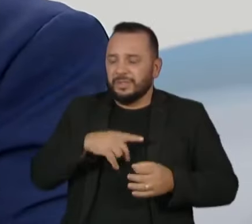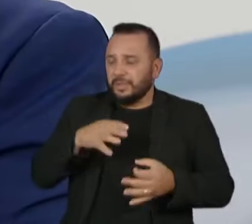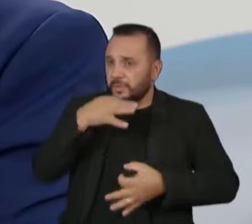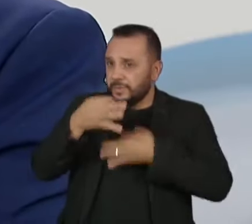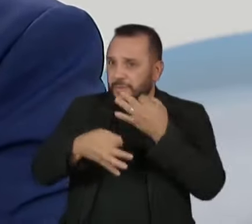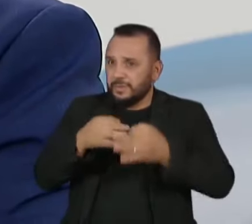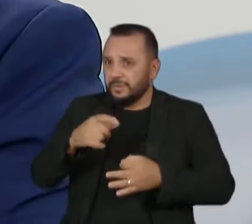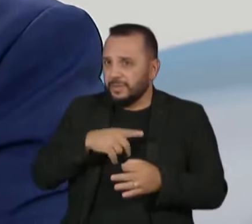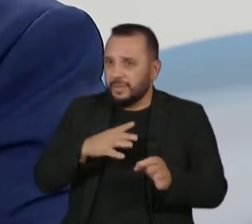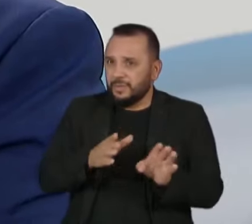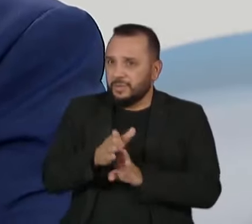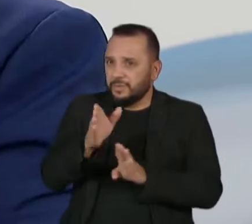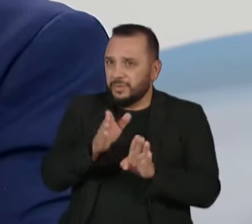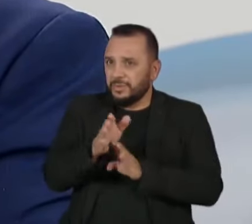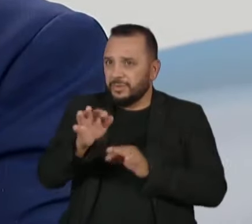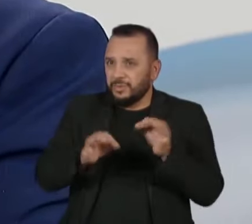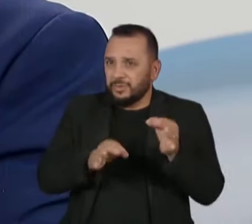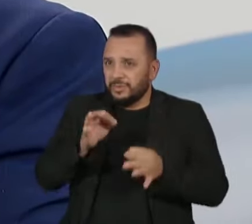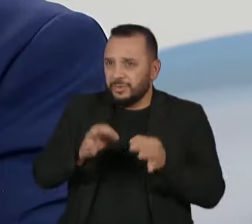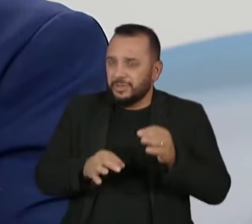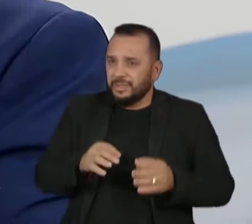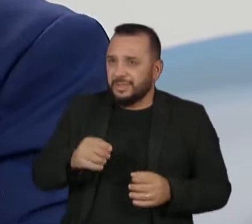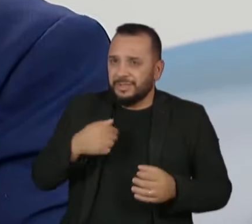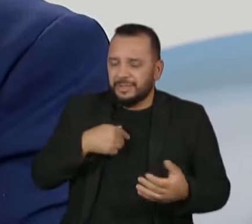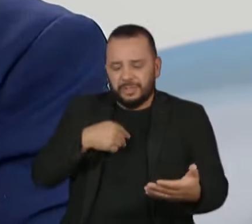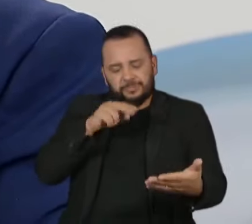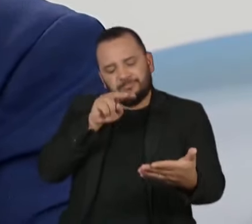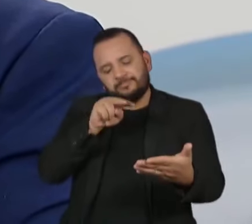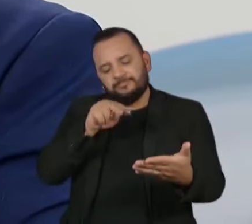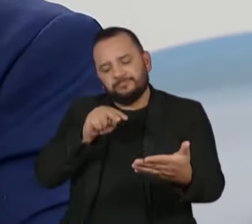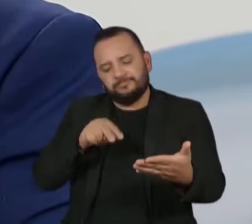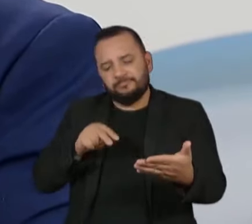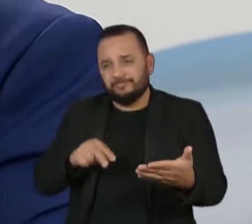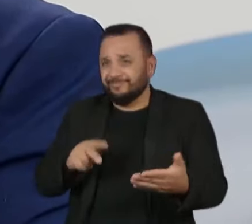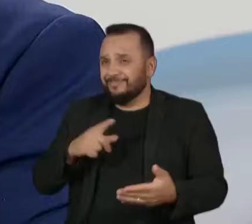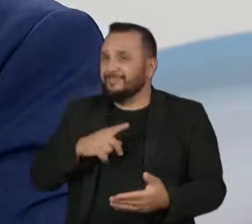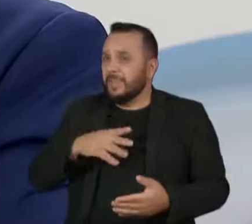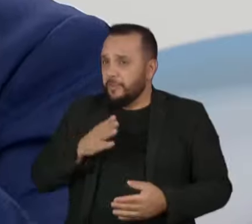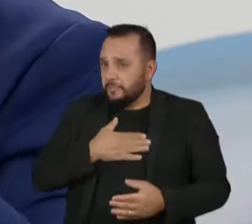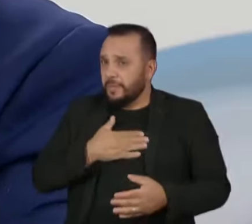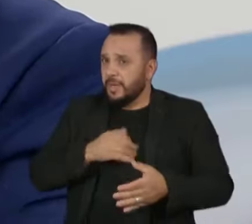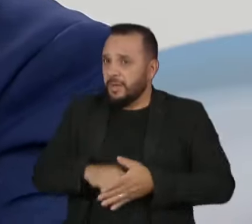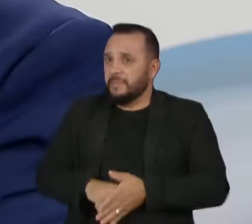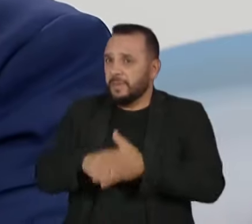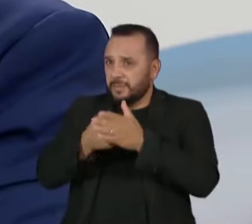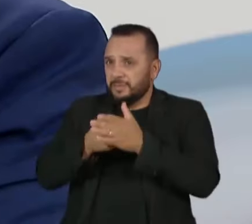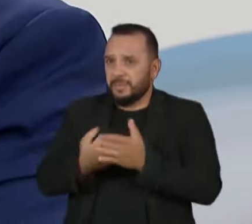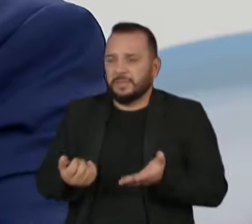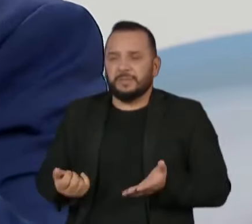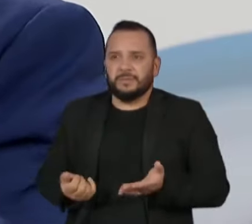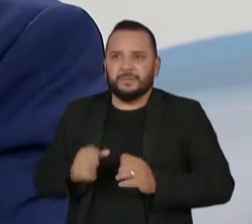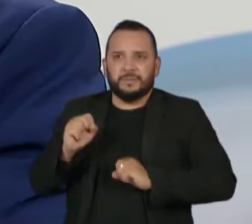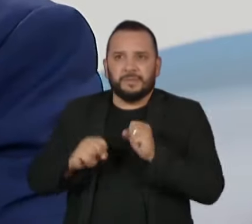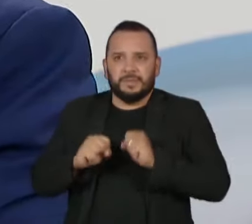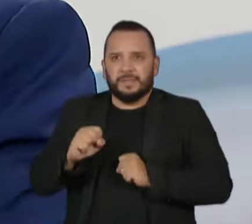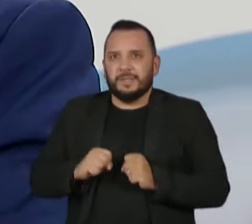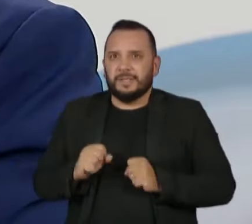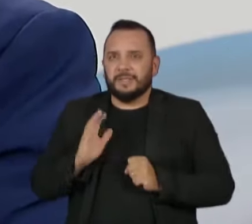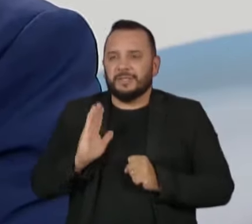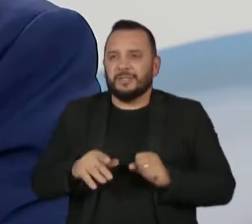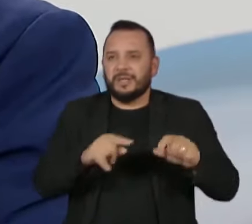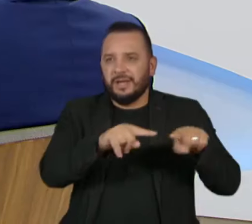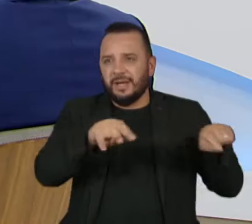consultoria jurídica, se o consultor jurídico identifica o meu impedimento, por exemplo, numa hipótese de uma empresa que foi cliente do